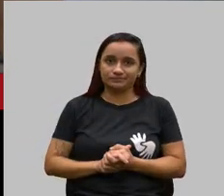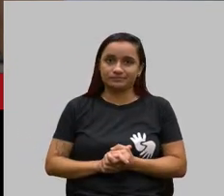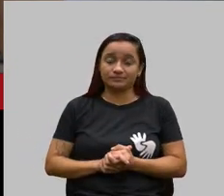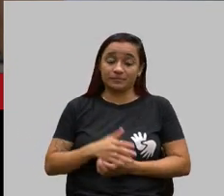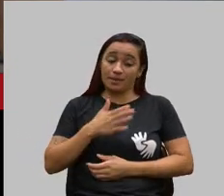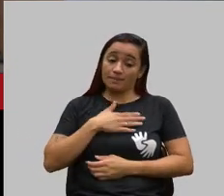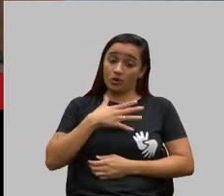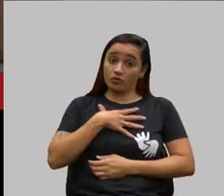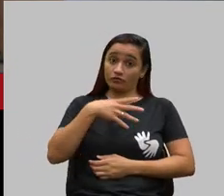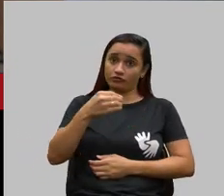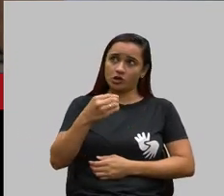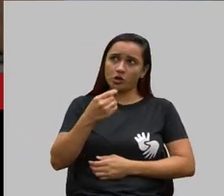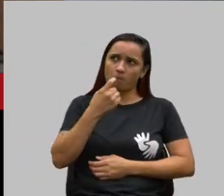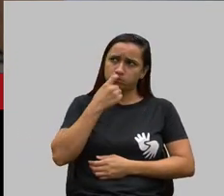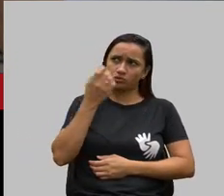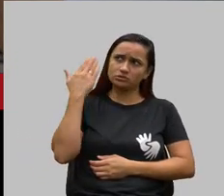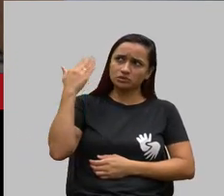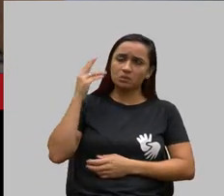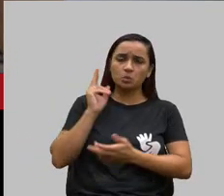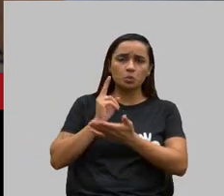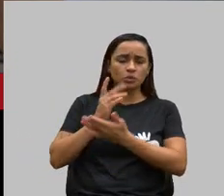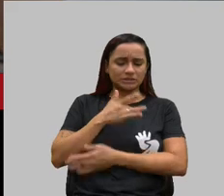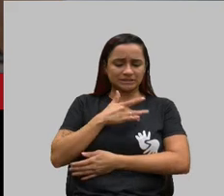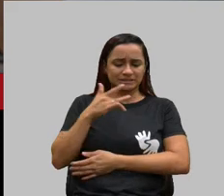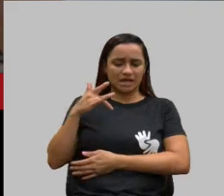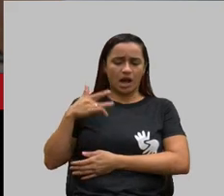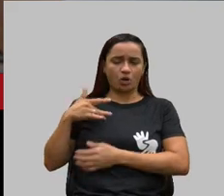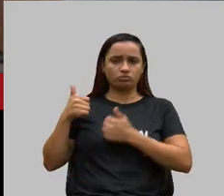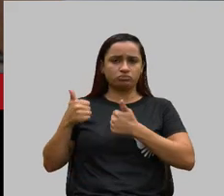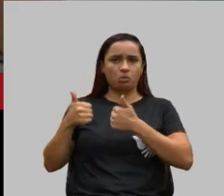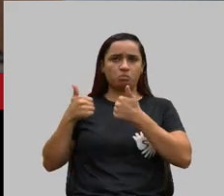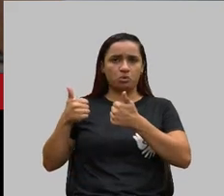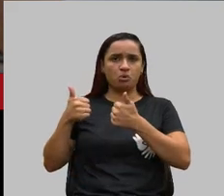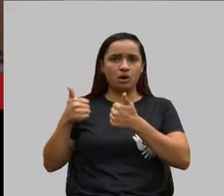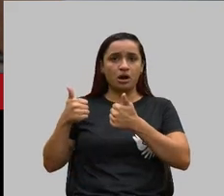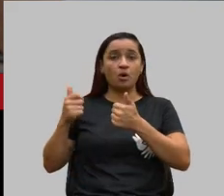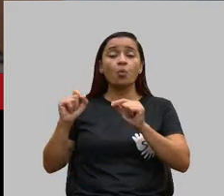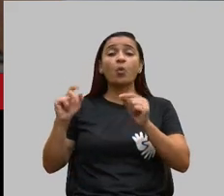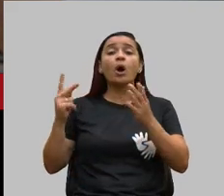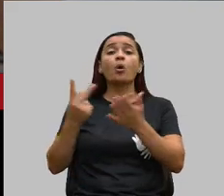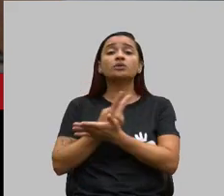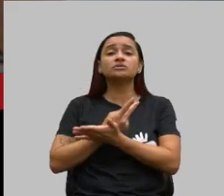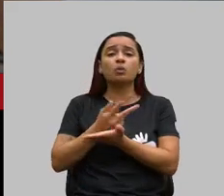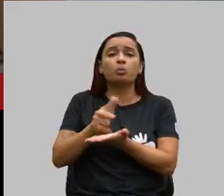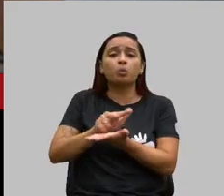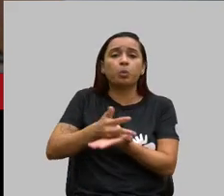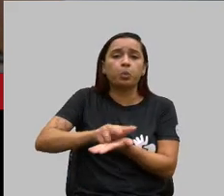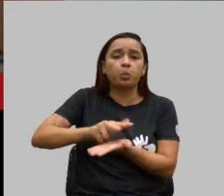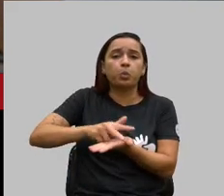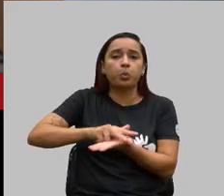aparentemente saudável, ele simplesmente teve uma convulsão do nada.